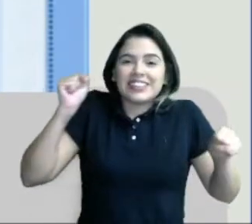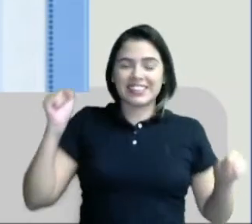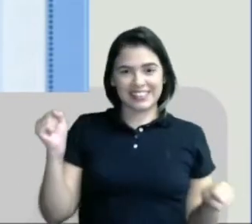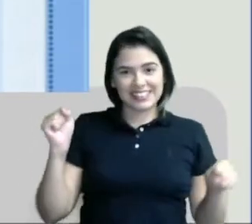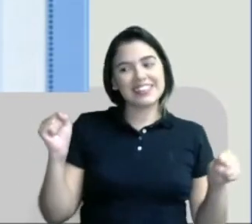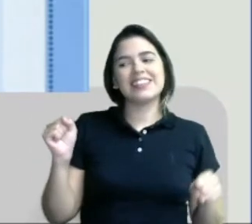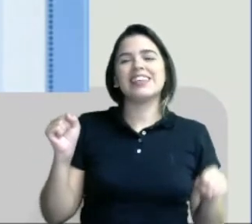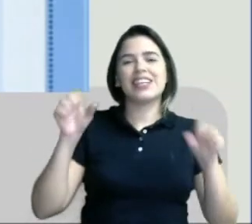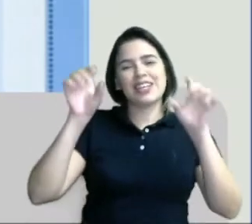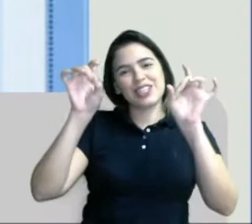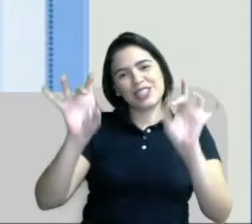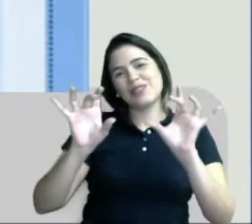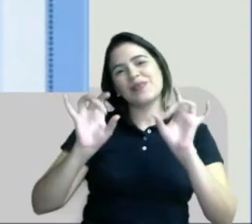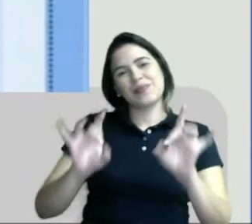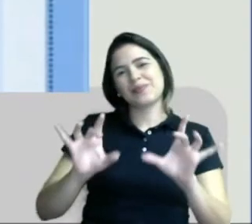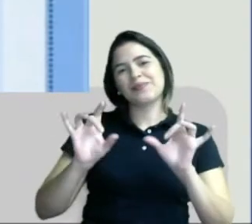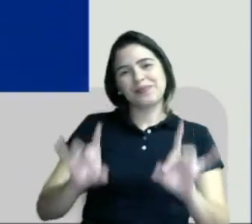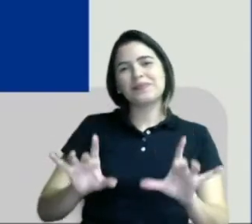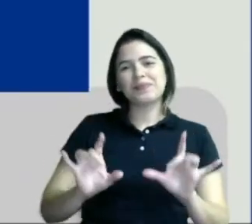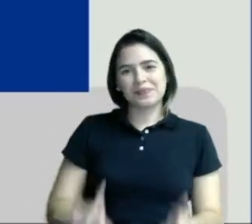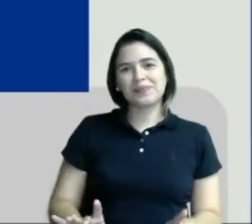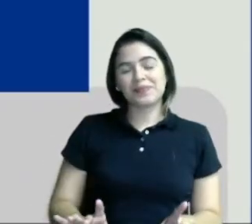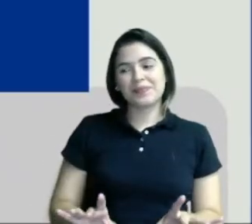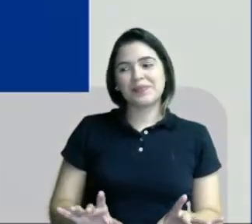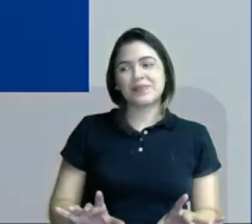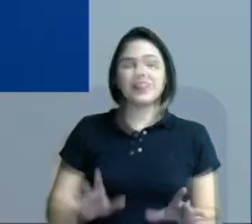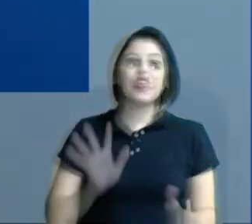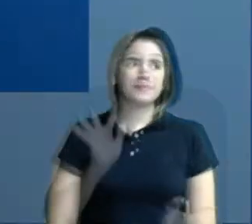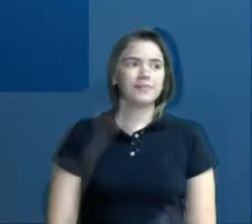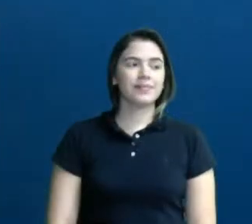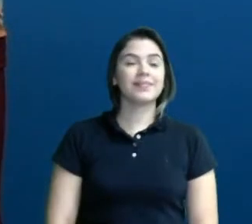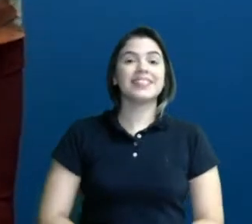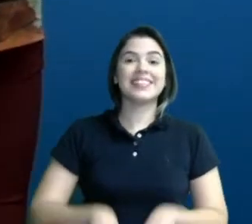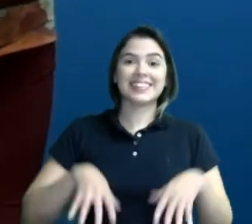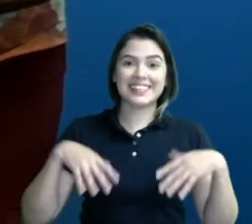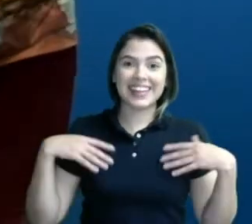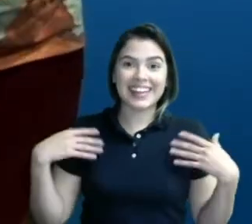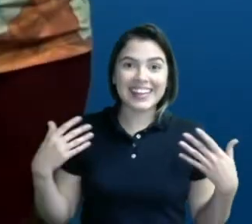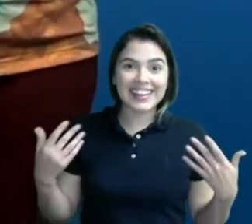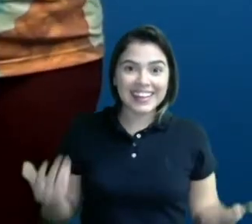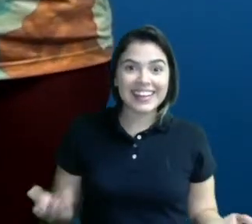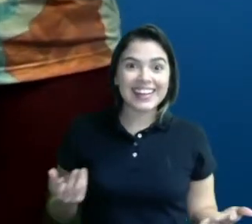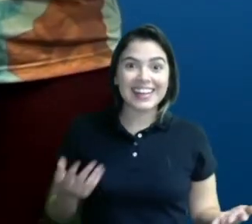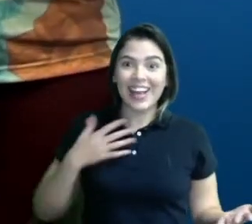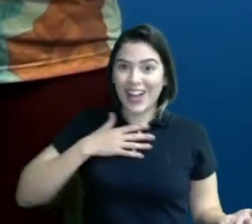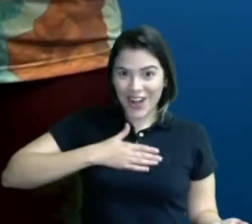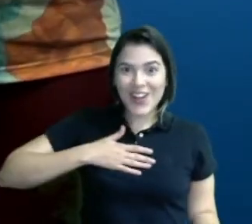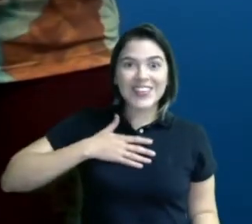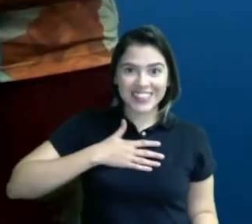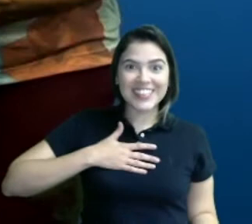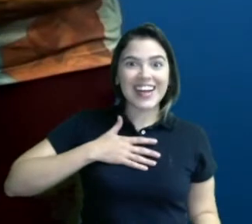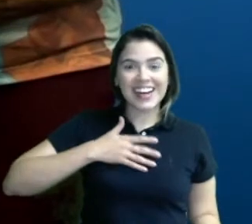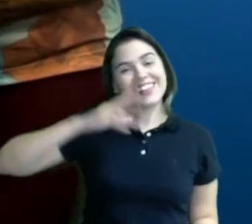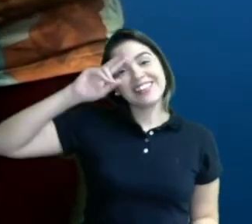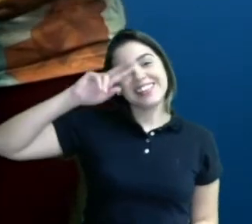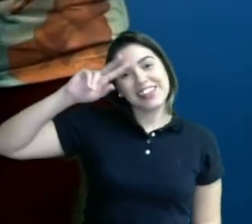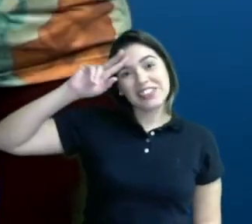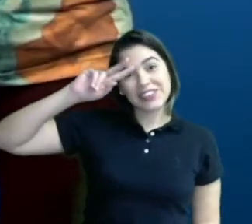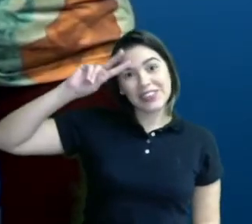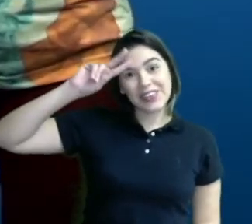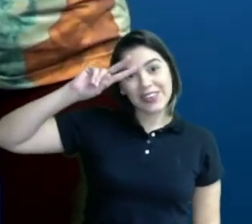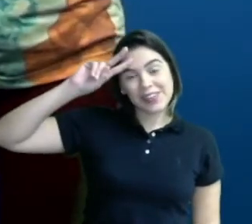especial. Fim. E aí, gostaram da história?